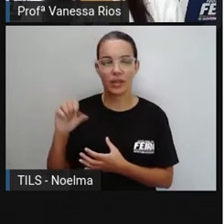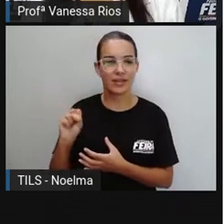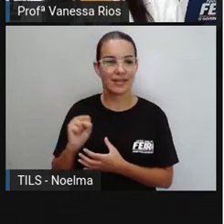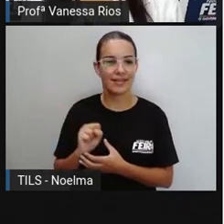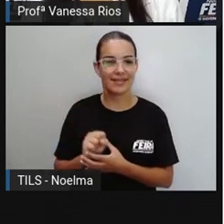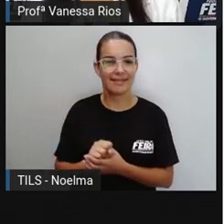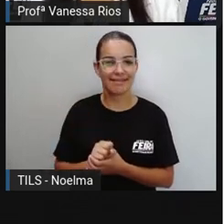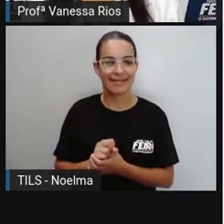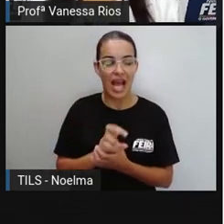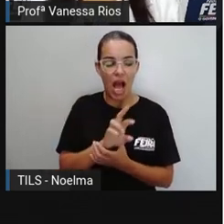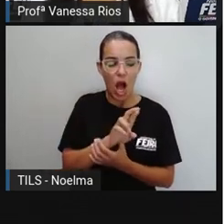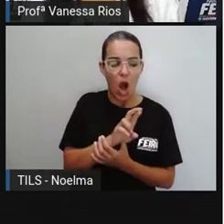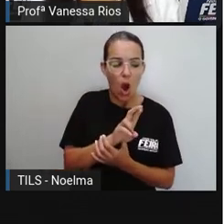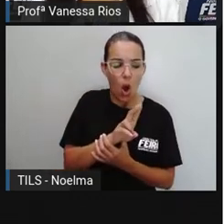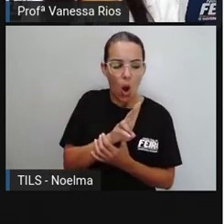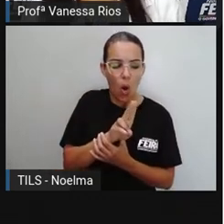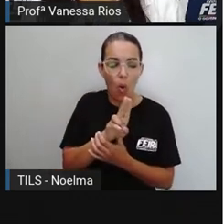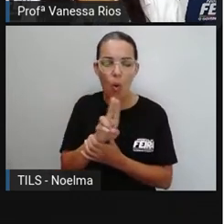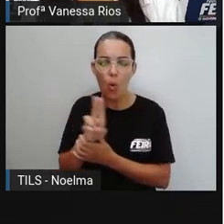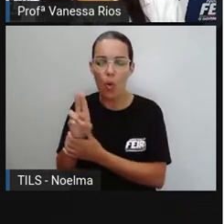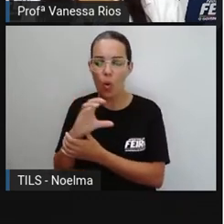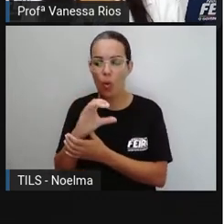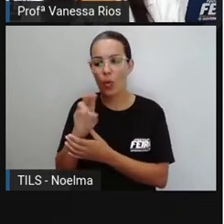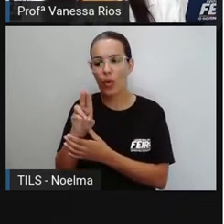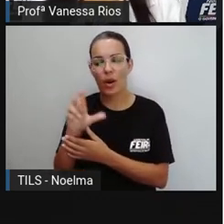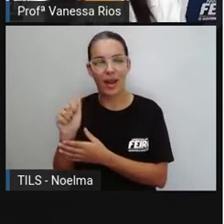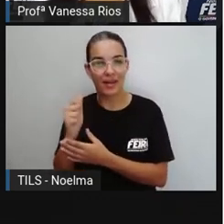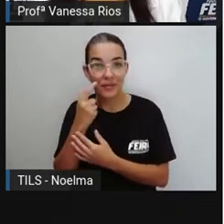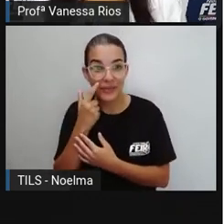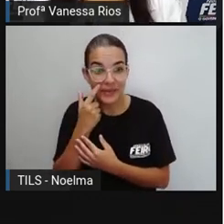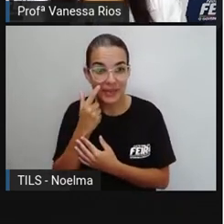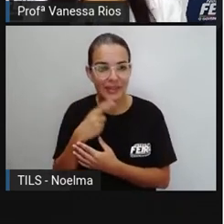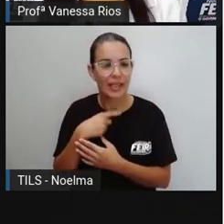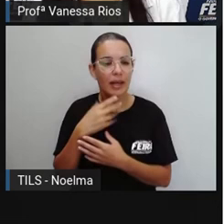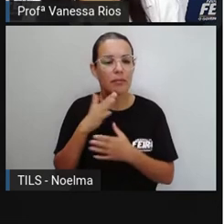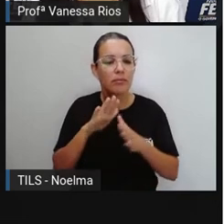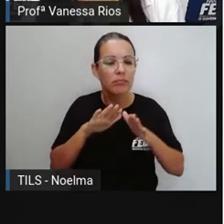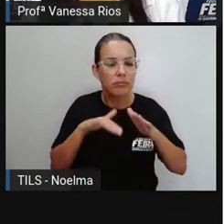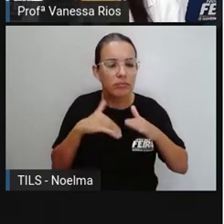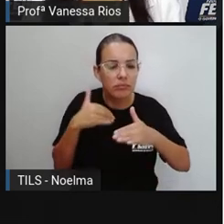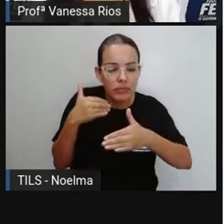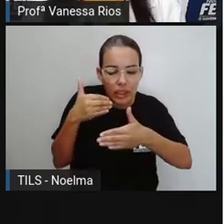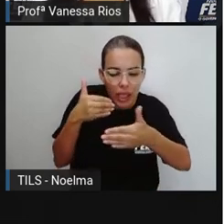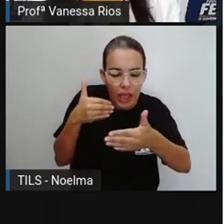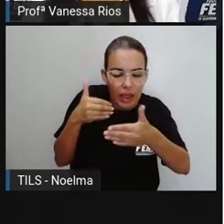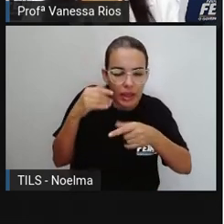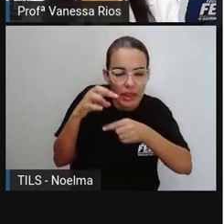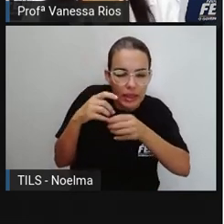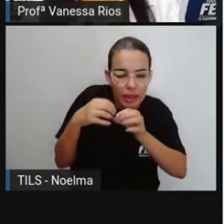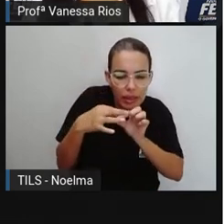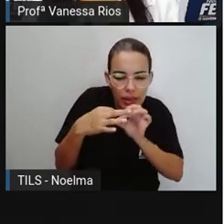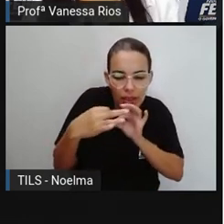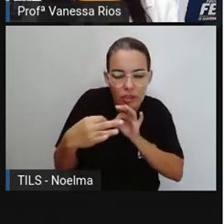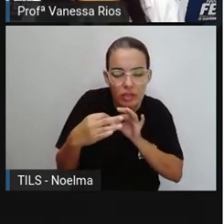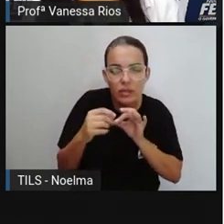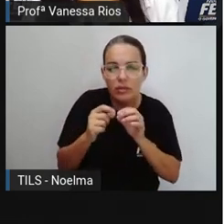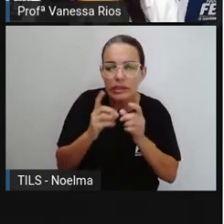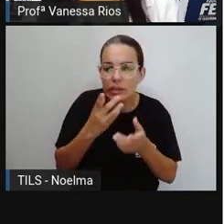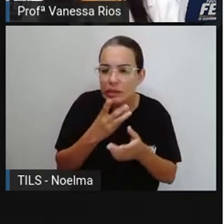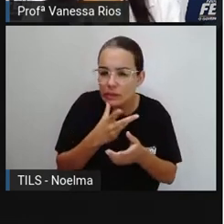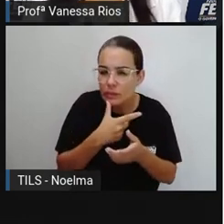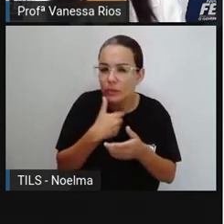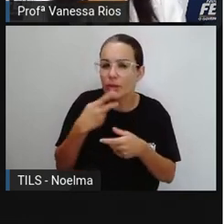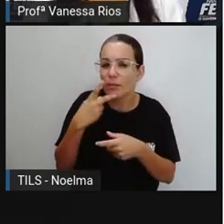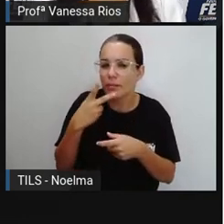A gente já observa, não é? E já consegue identificar quais são aí as sílabas tônicas